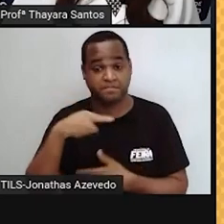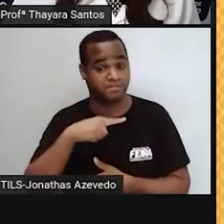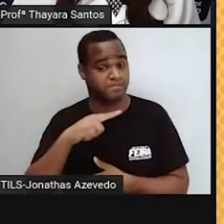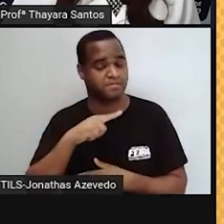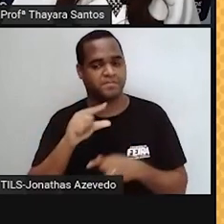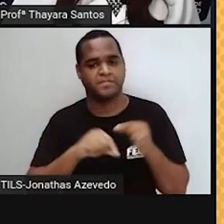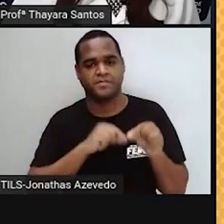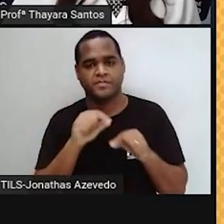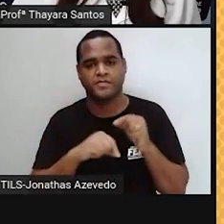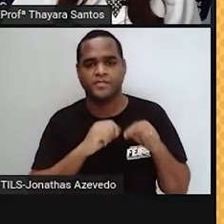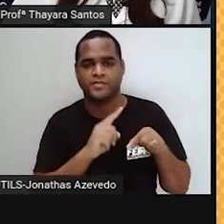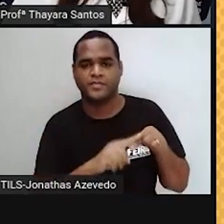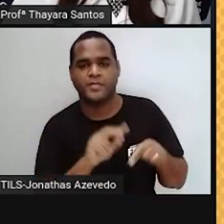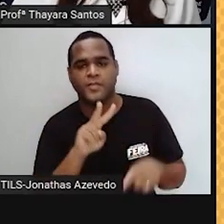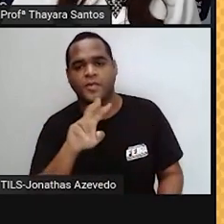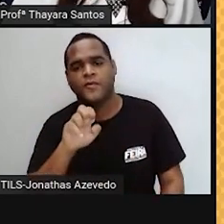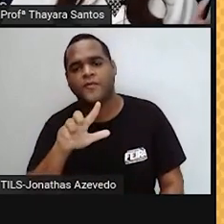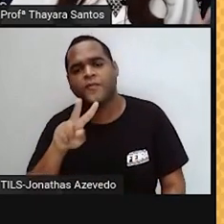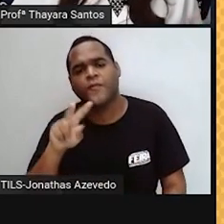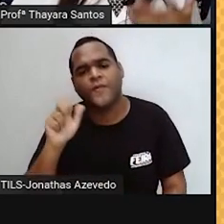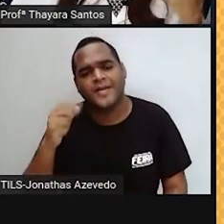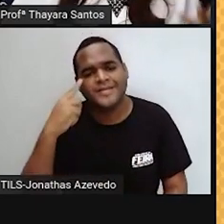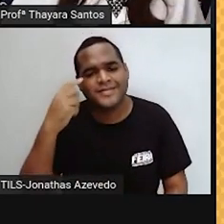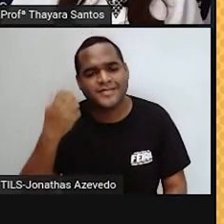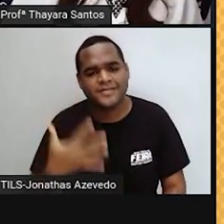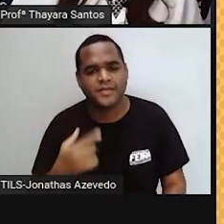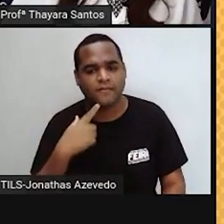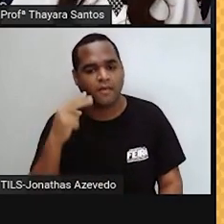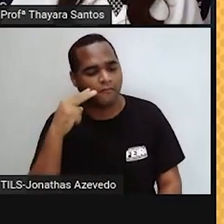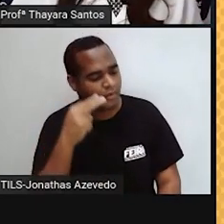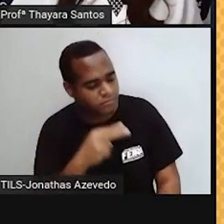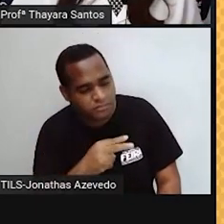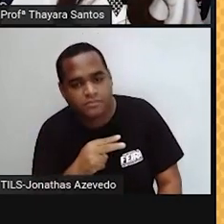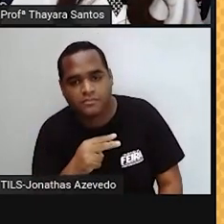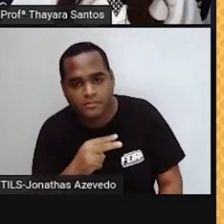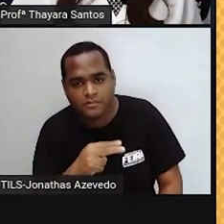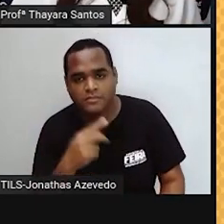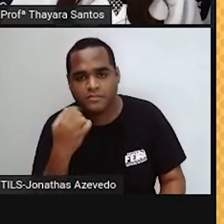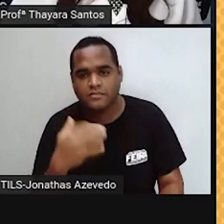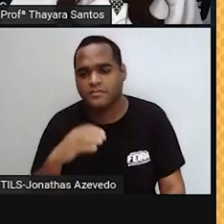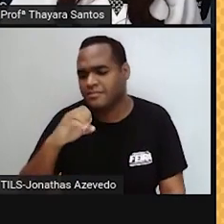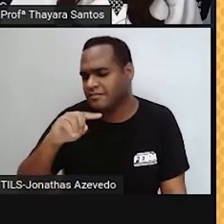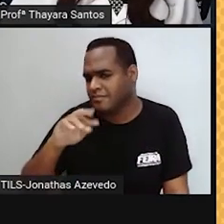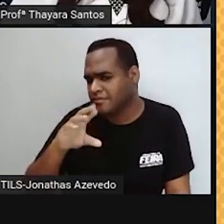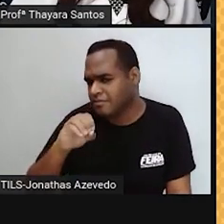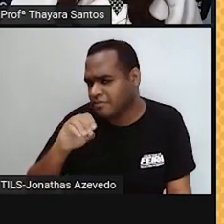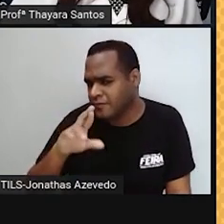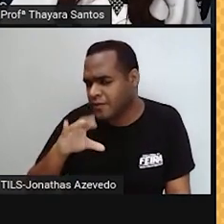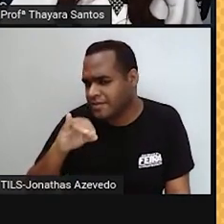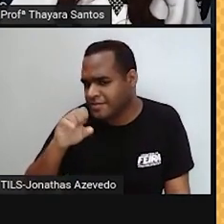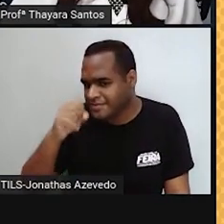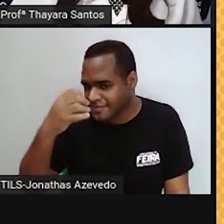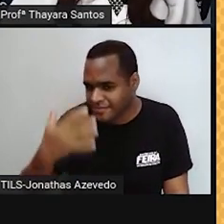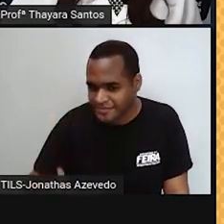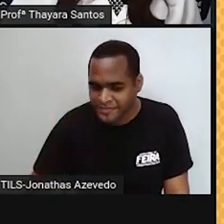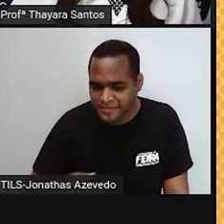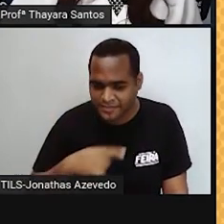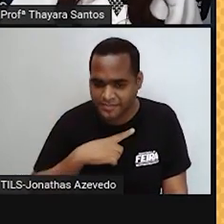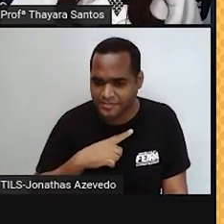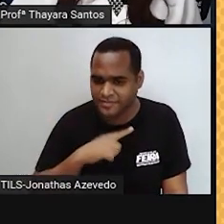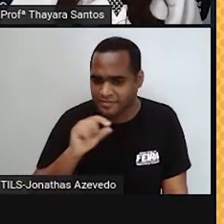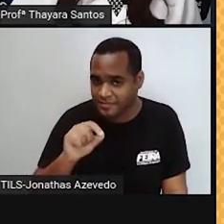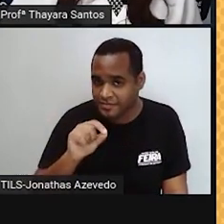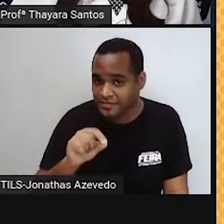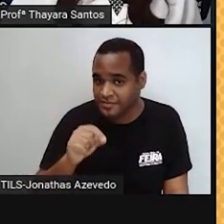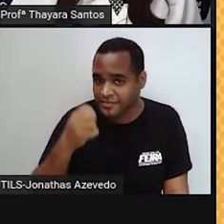a vulva, que é essa estrutura externa que a gente enxerga. Aqui está o clitóris, aqui estão os pequenos